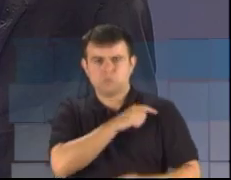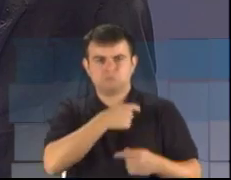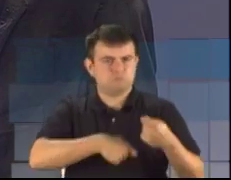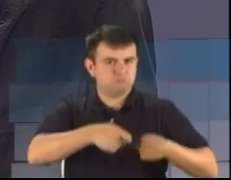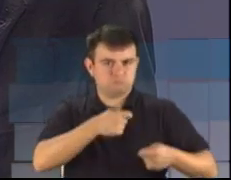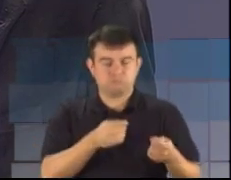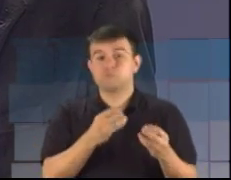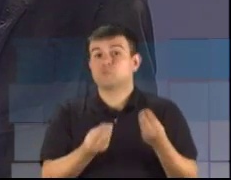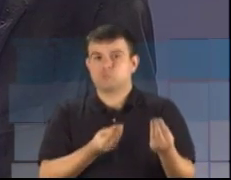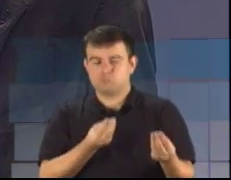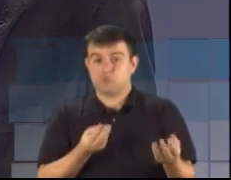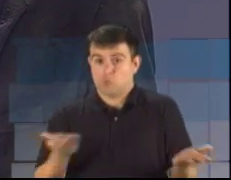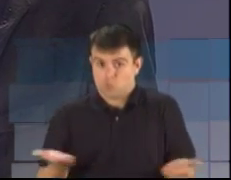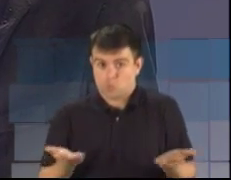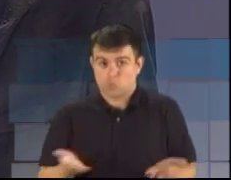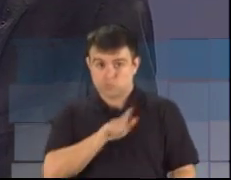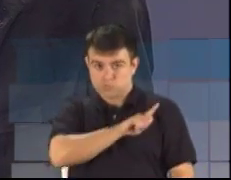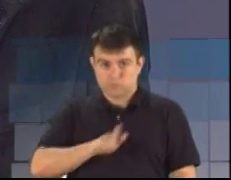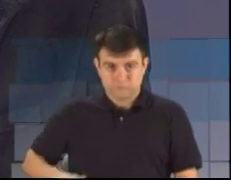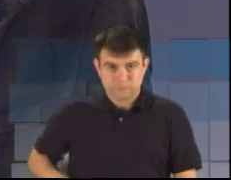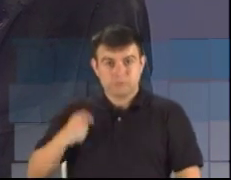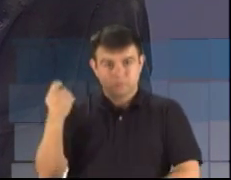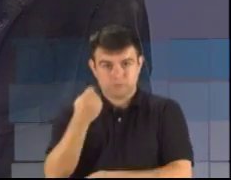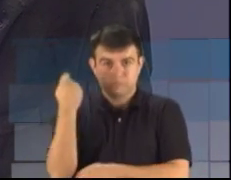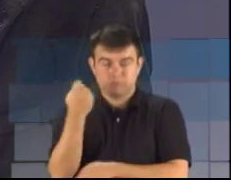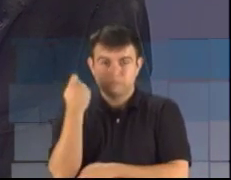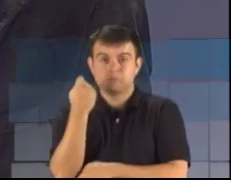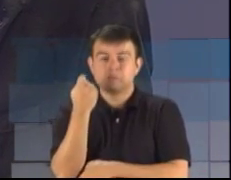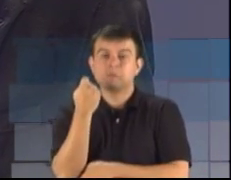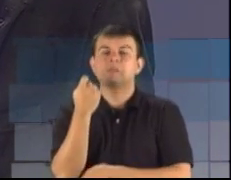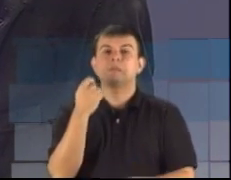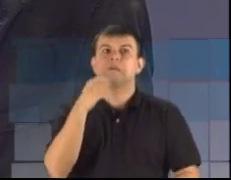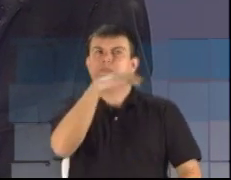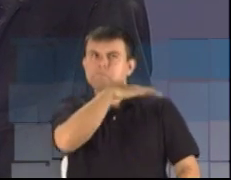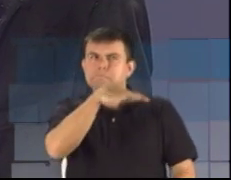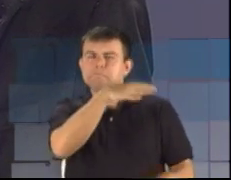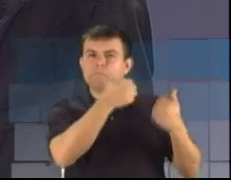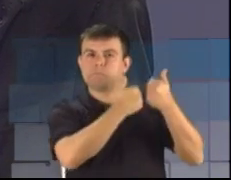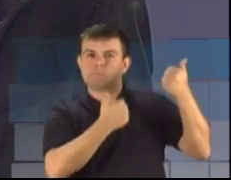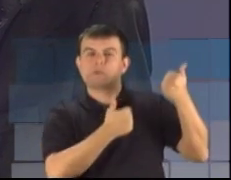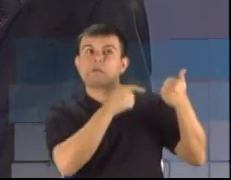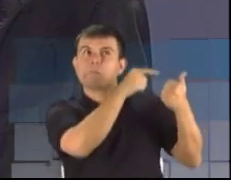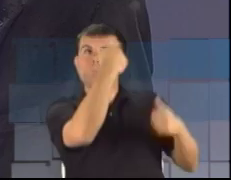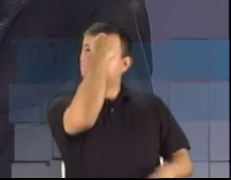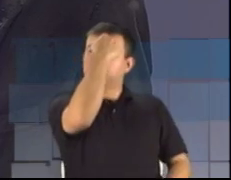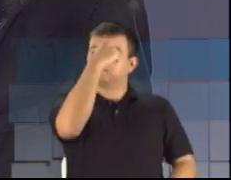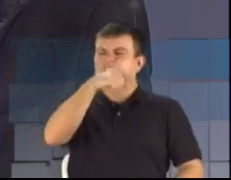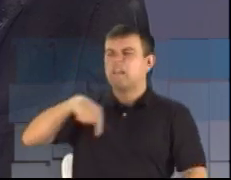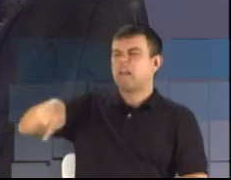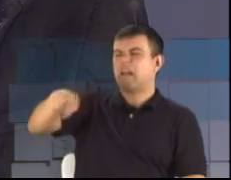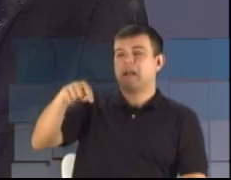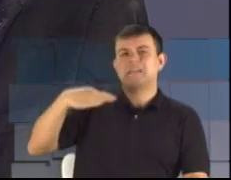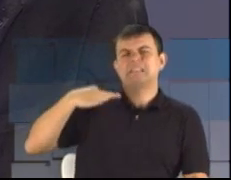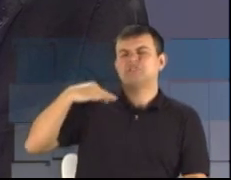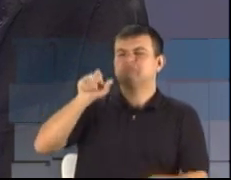O governo atual considera que alguns candidatos não têm experiência para governar.